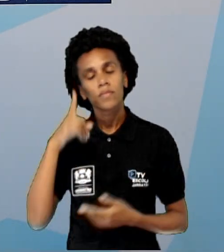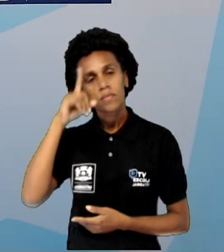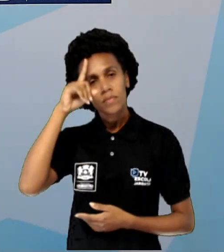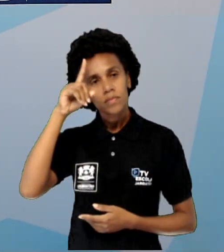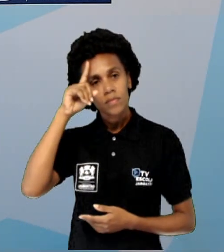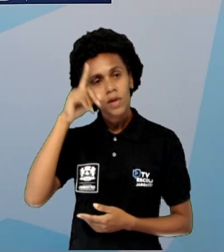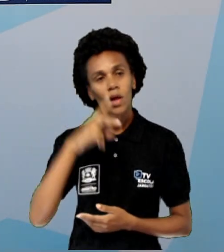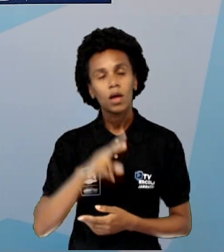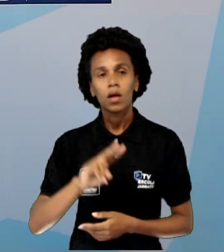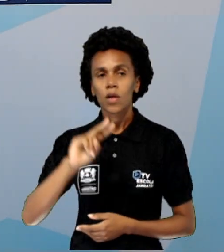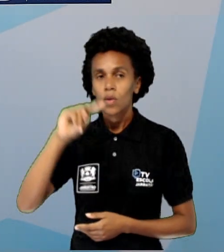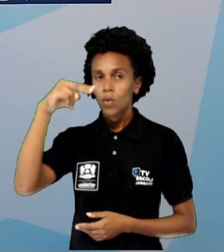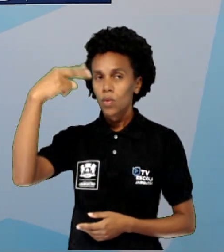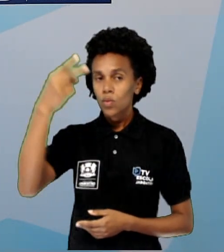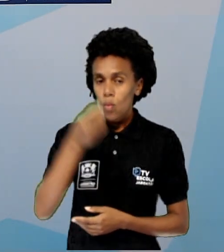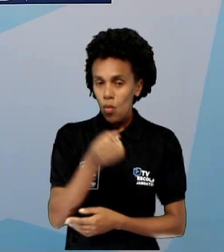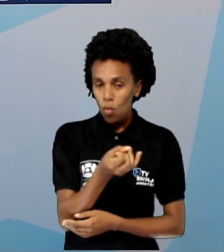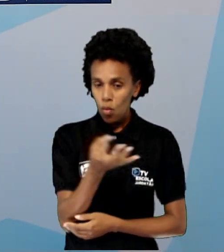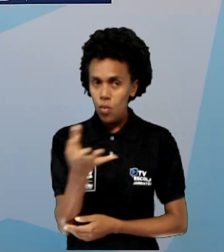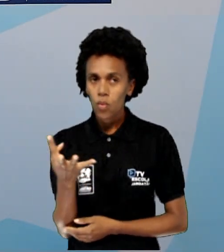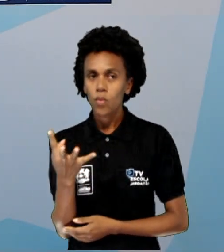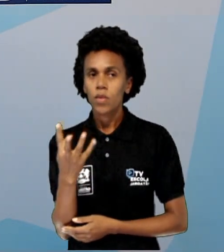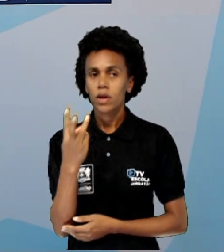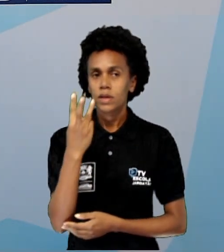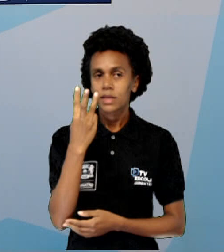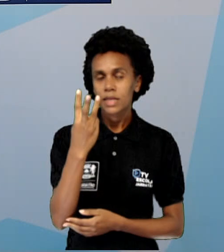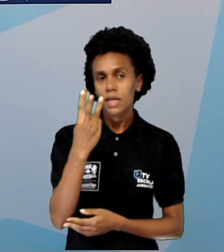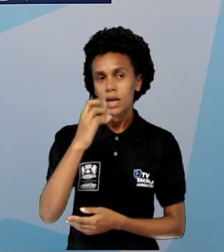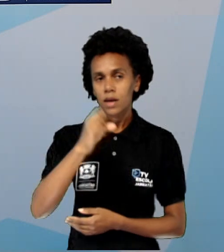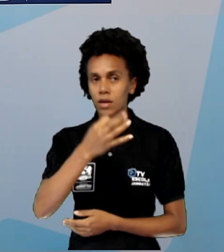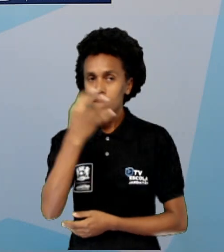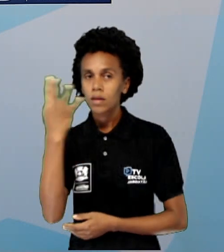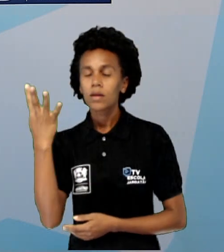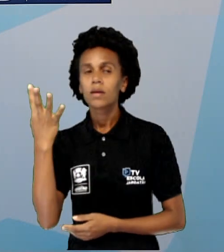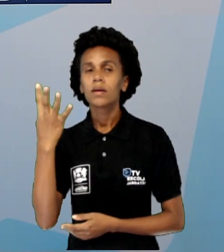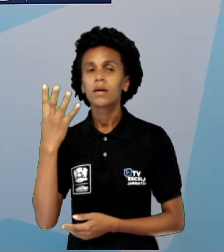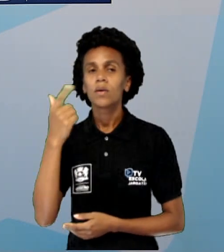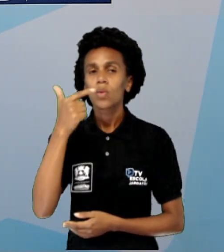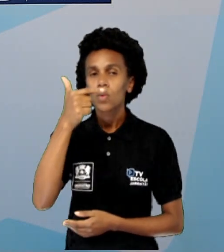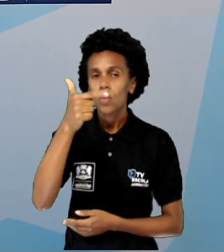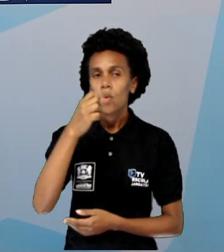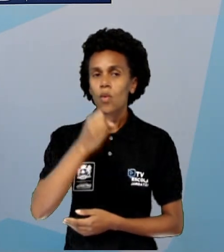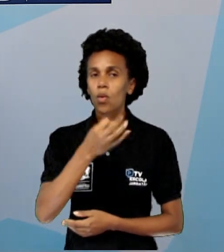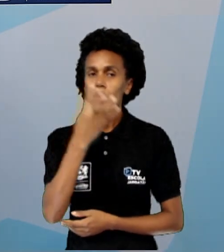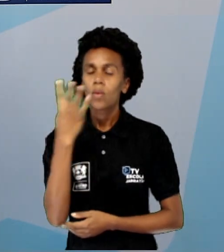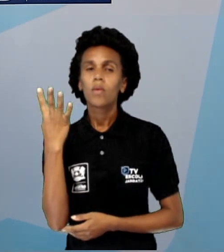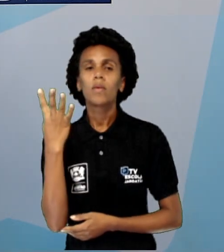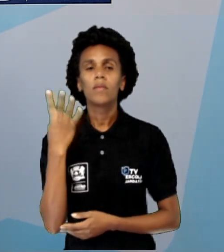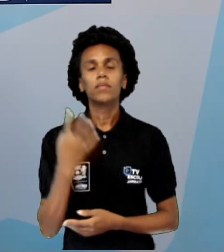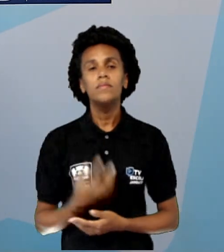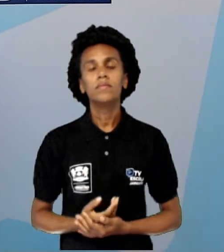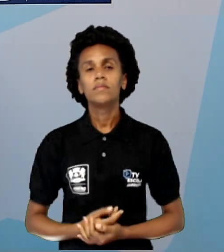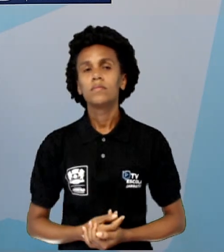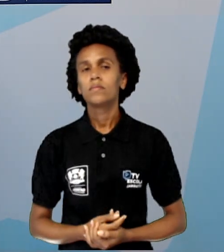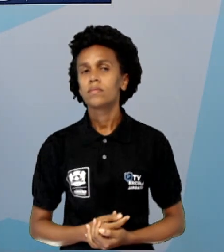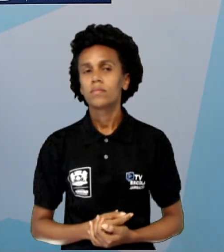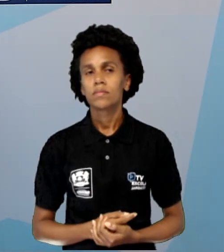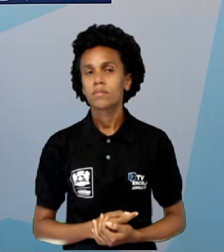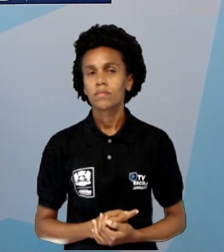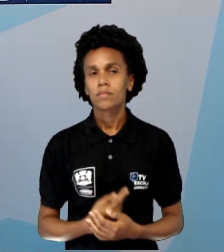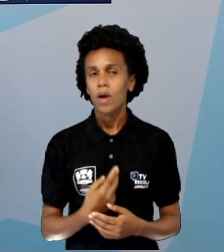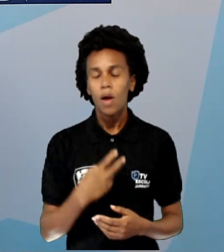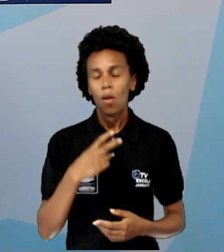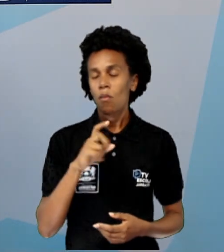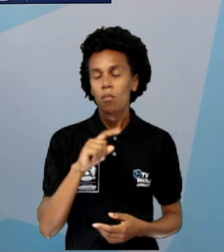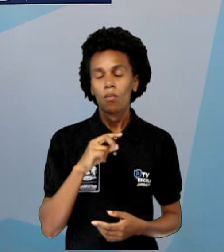2, quantidade, o 3, quantidade e o 2, quantidade, tá vendo? A gente não está multiplicando o 5 com o 3, por